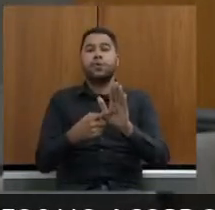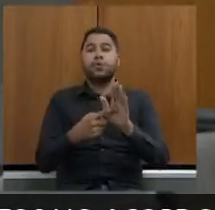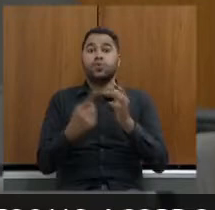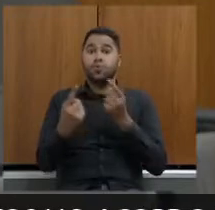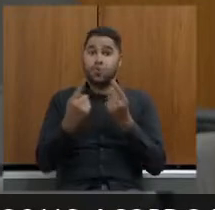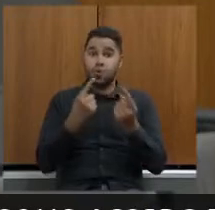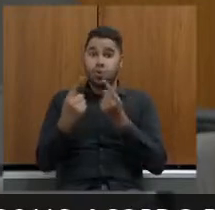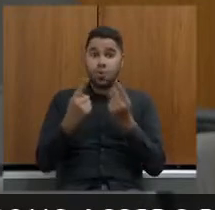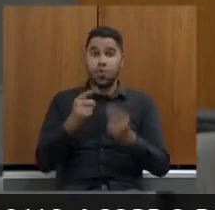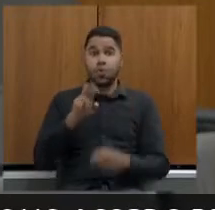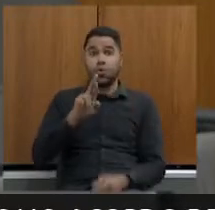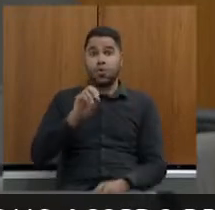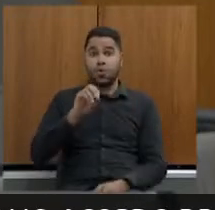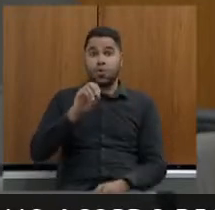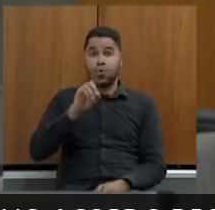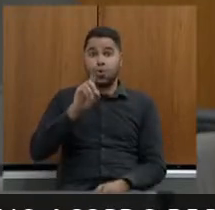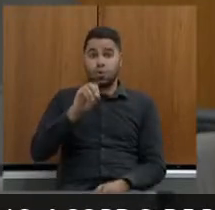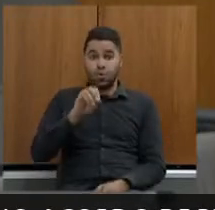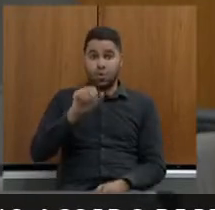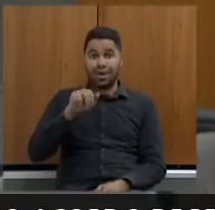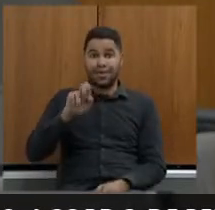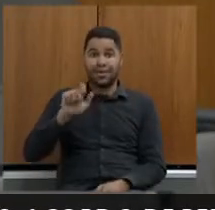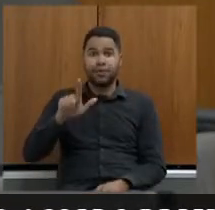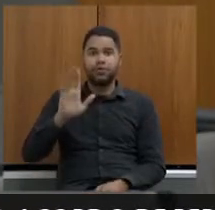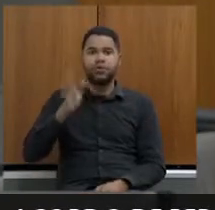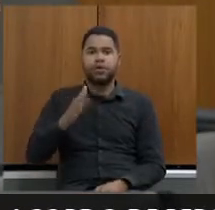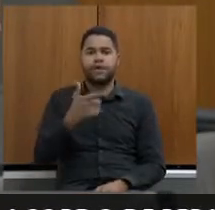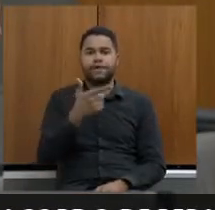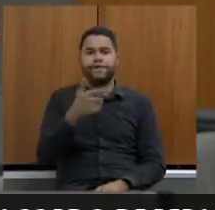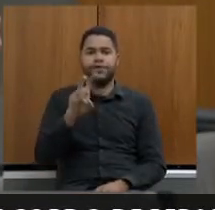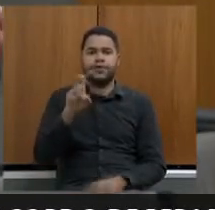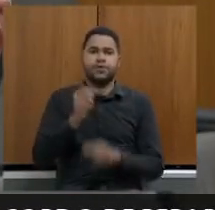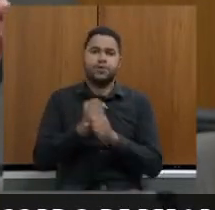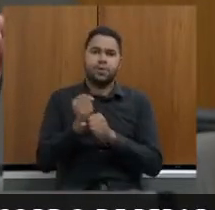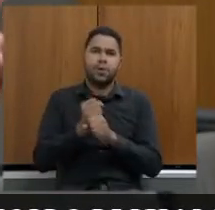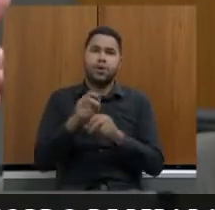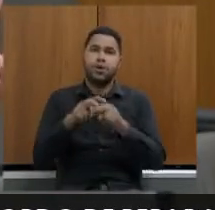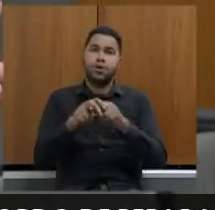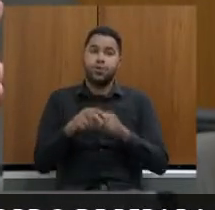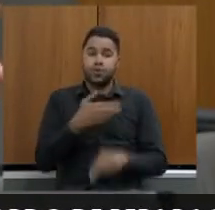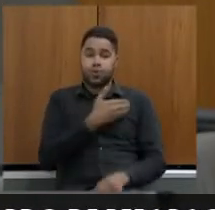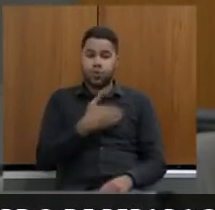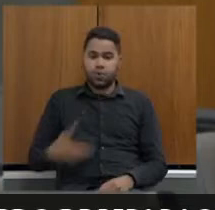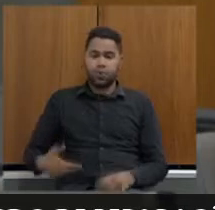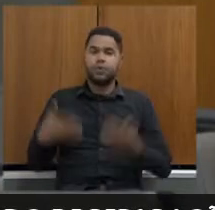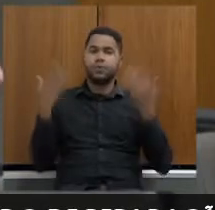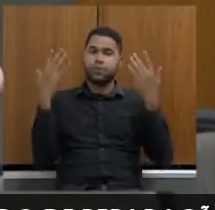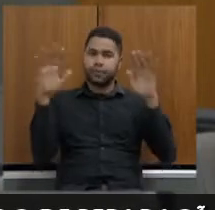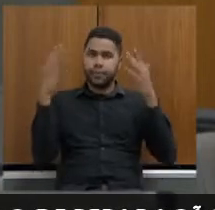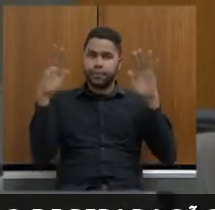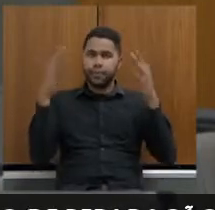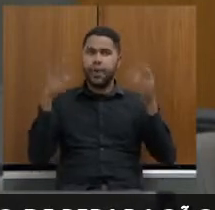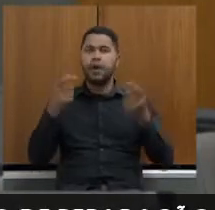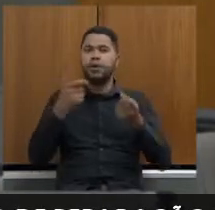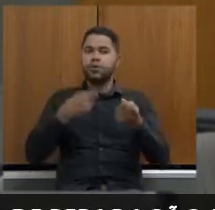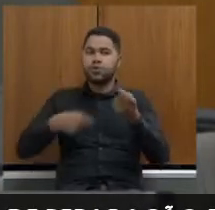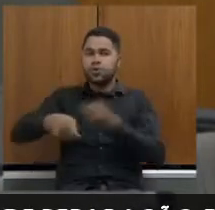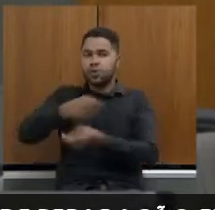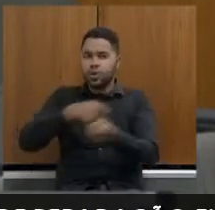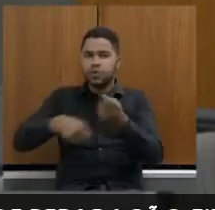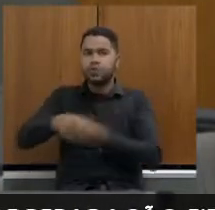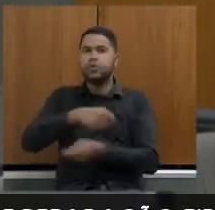então isso já se passaram 25 anos por isso que tem que parabenizar esse governo agora por essa gestão que está